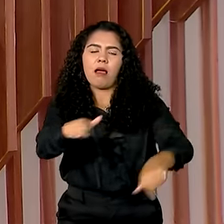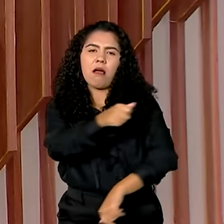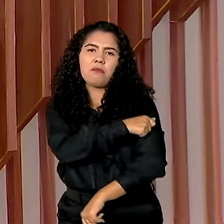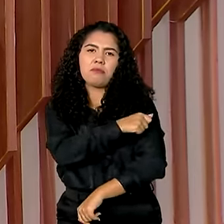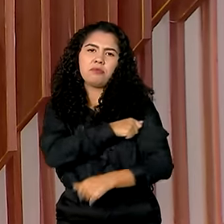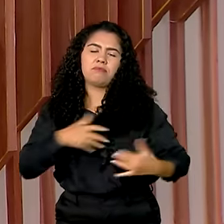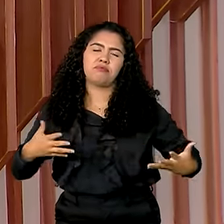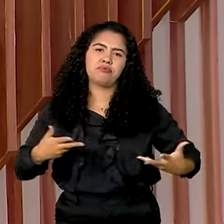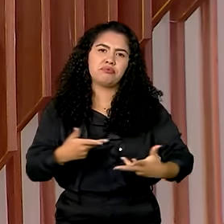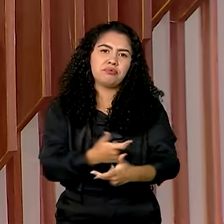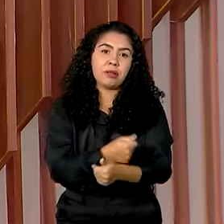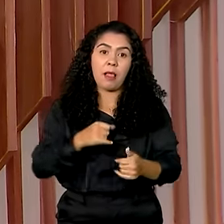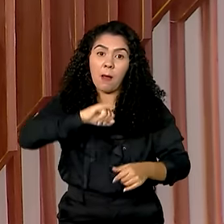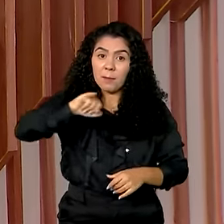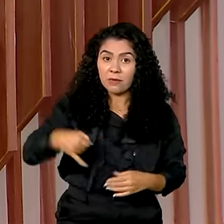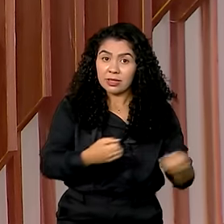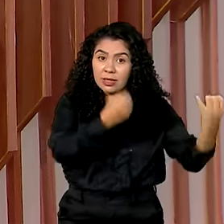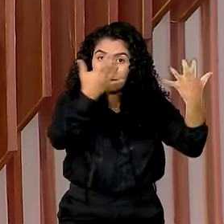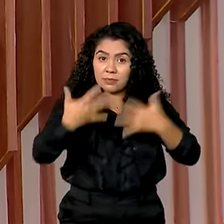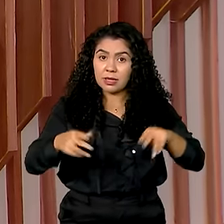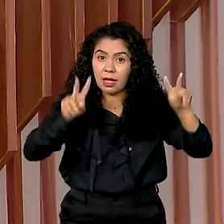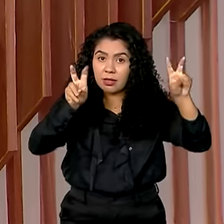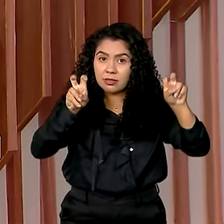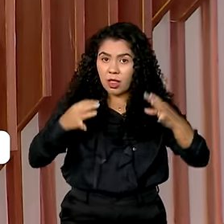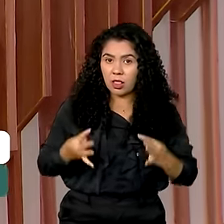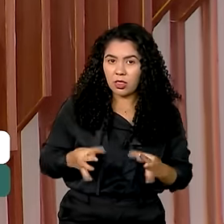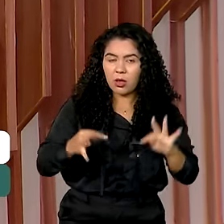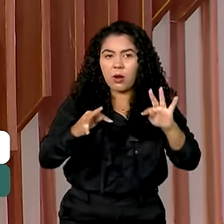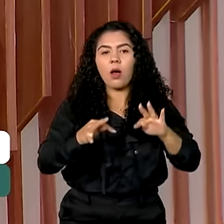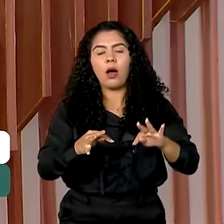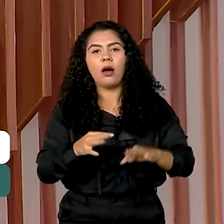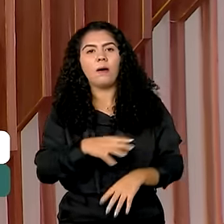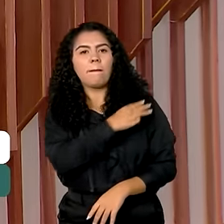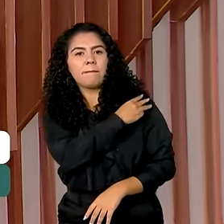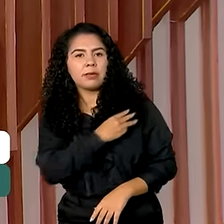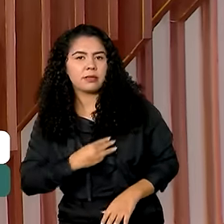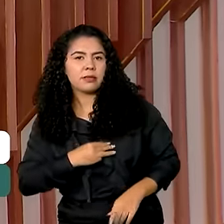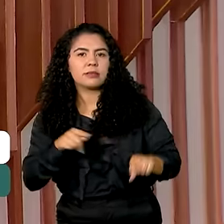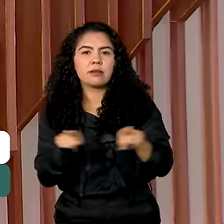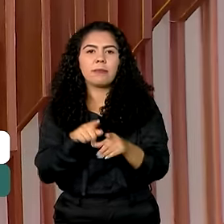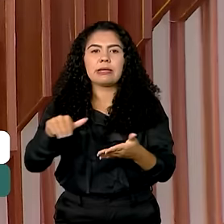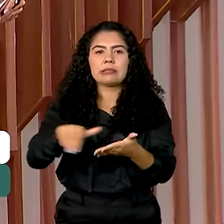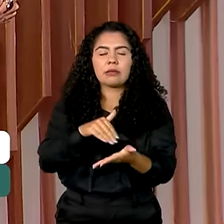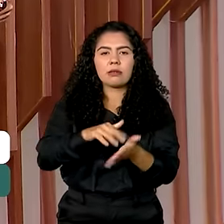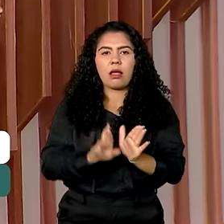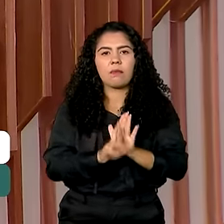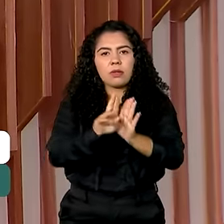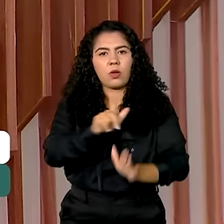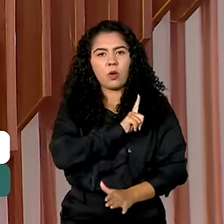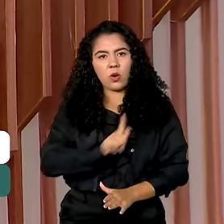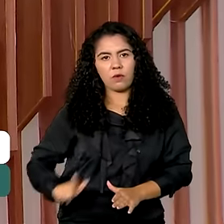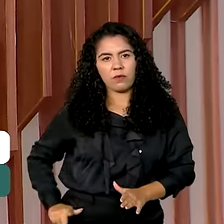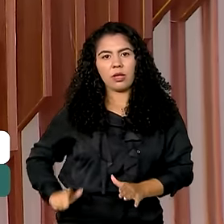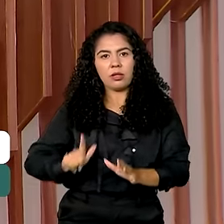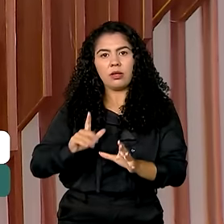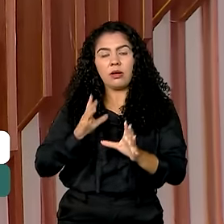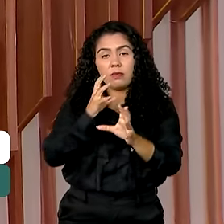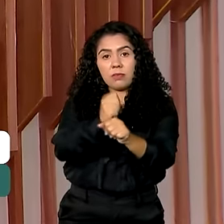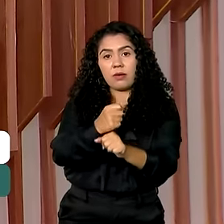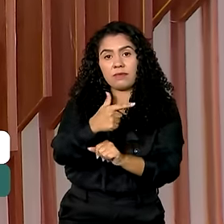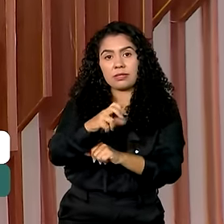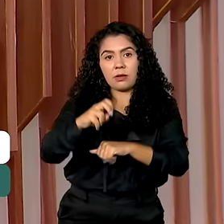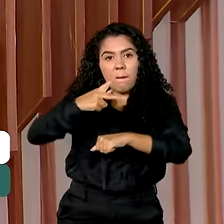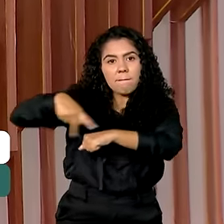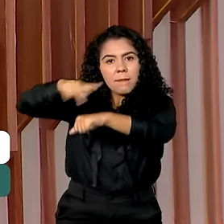E por falar em tecnologia, ministros e secretários de governo digital de 25 países da América Latina e